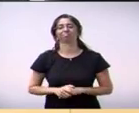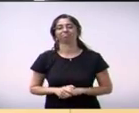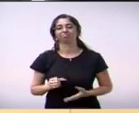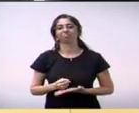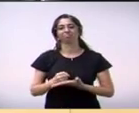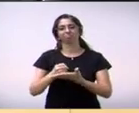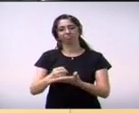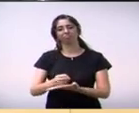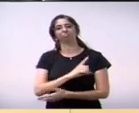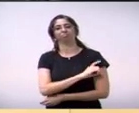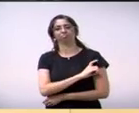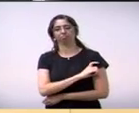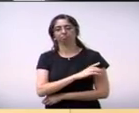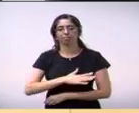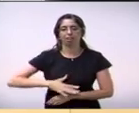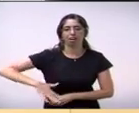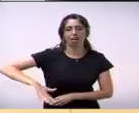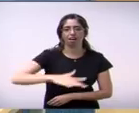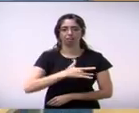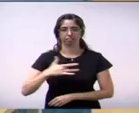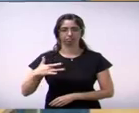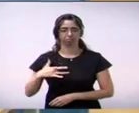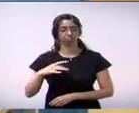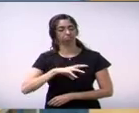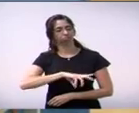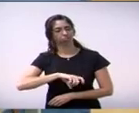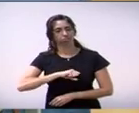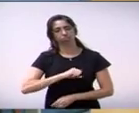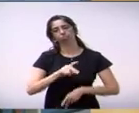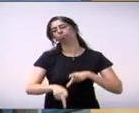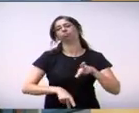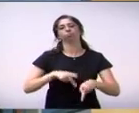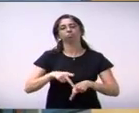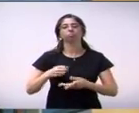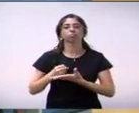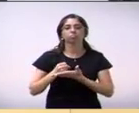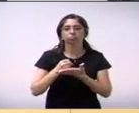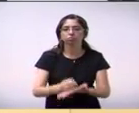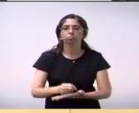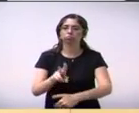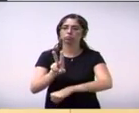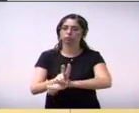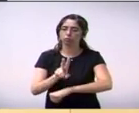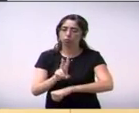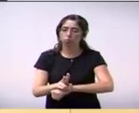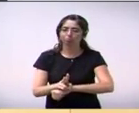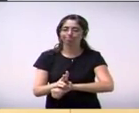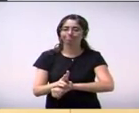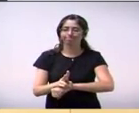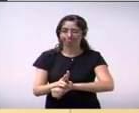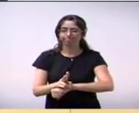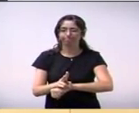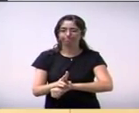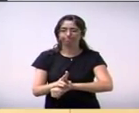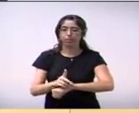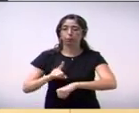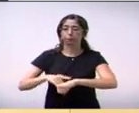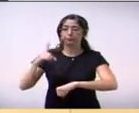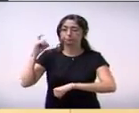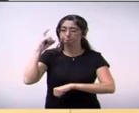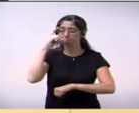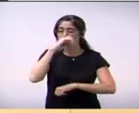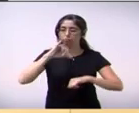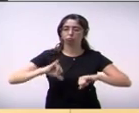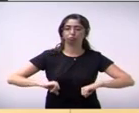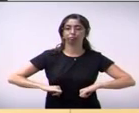classe que ama demais a população, que está direto ali com a população, que, naqueles momentos mais difíceis, parece que